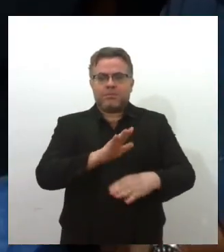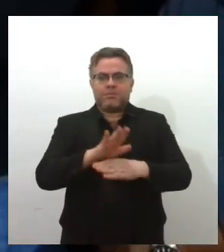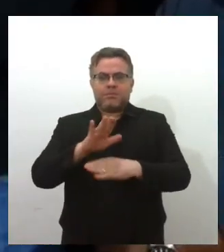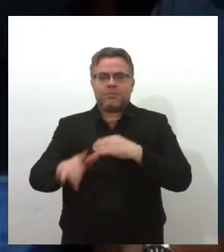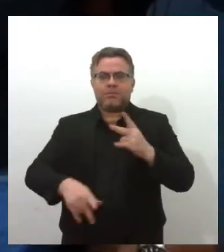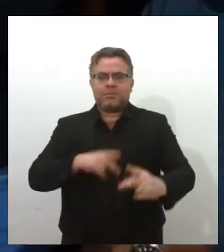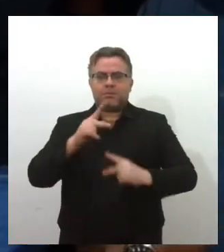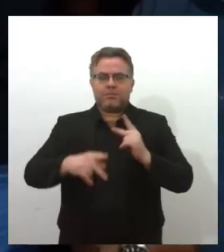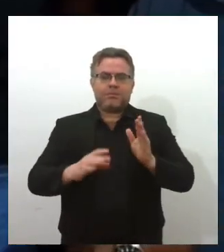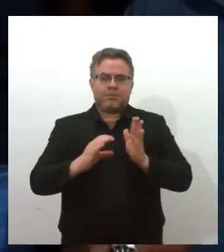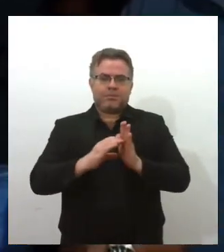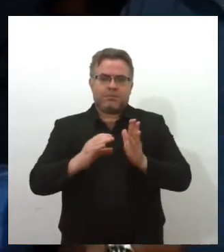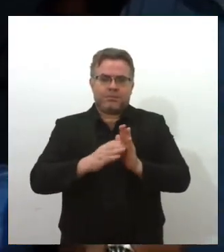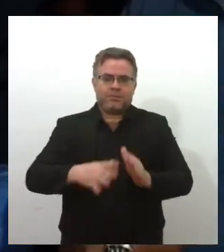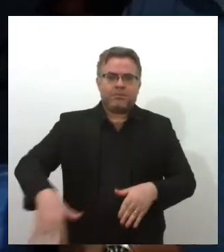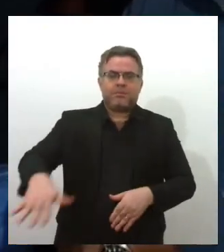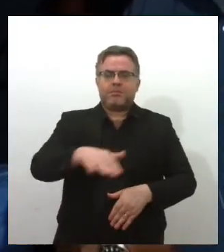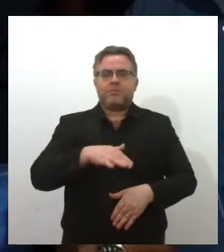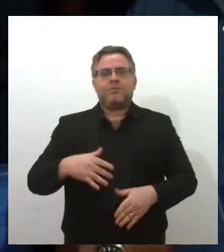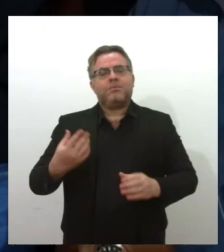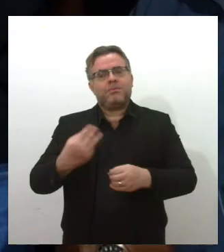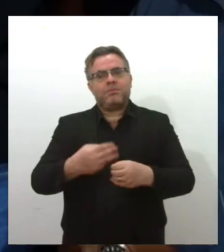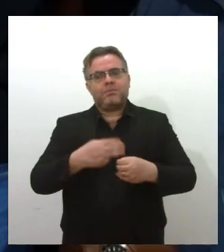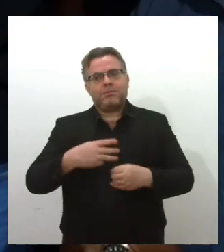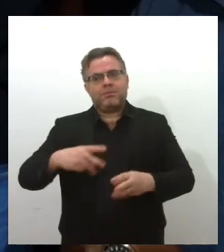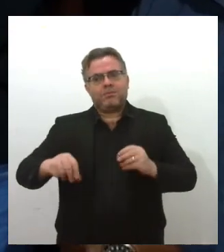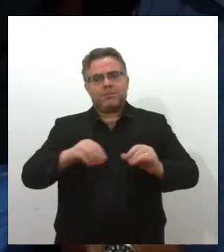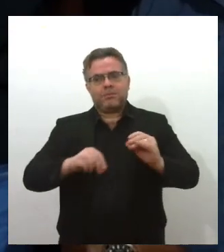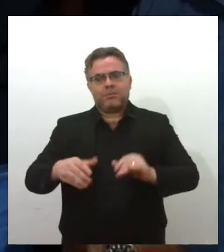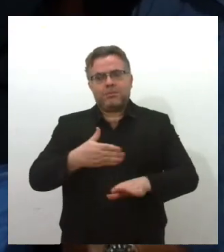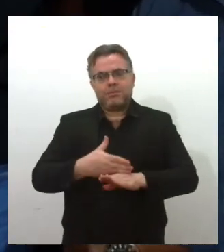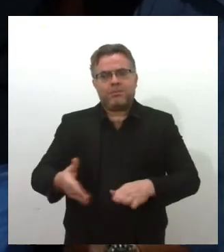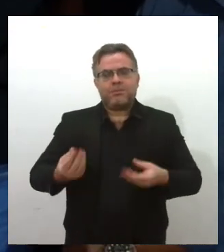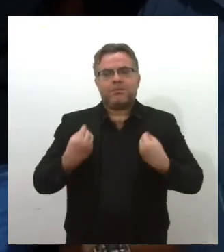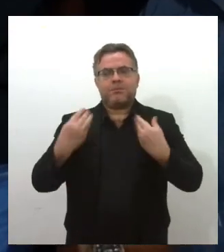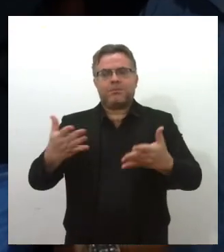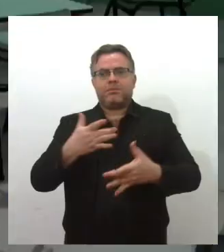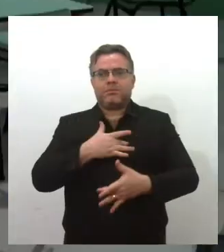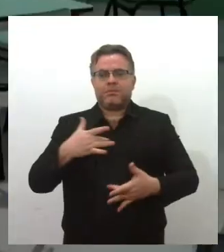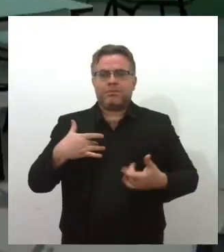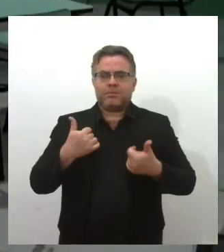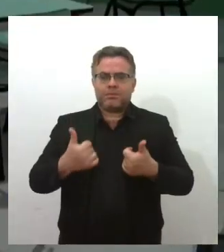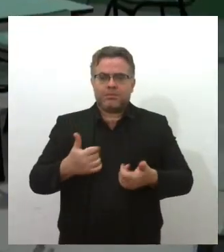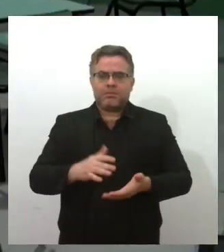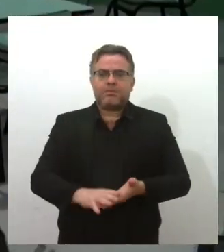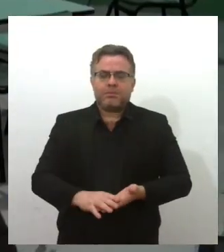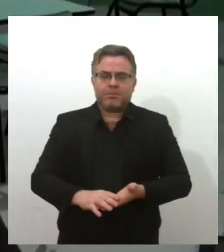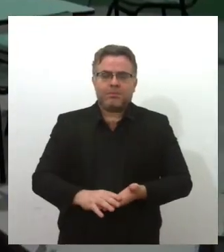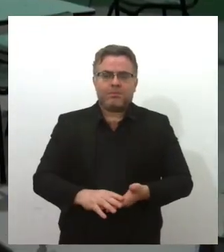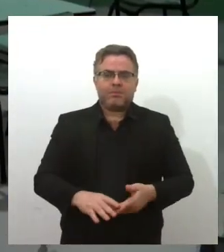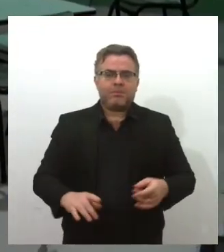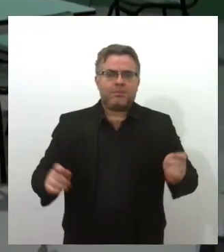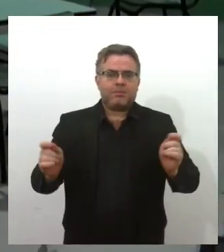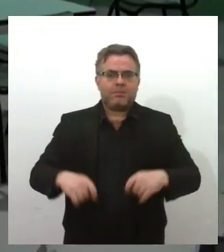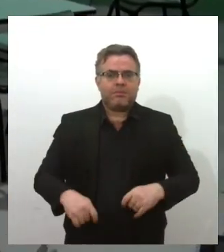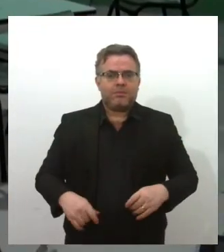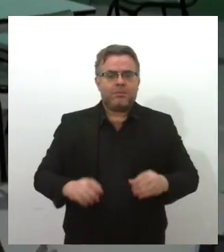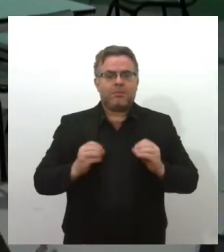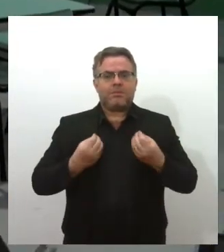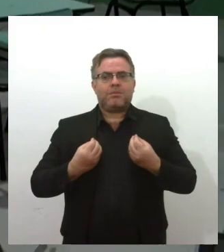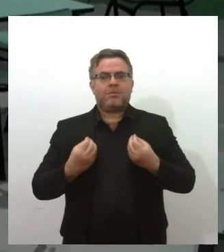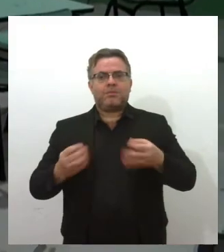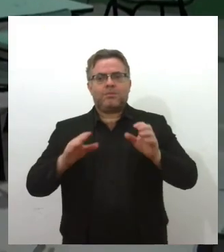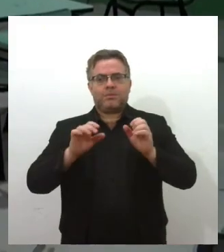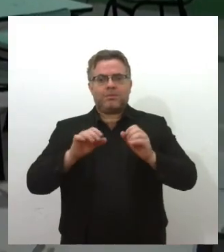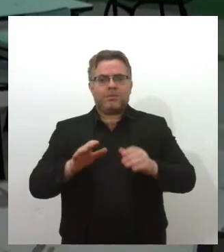povoado Serra Cumprida e o município de Areia Branca, dando qualidade de vida para a população. O que é que mais fortalece o povoado?